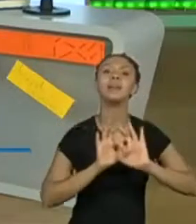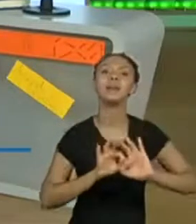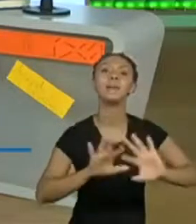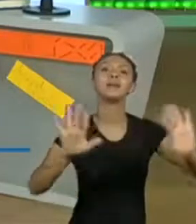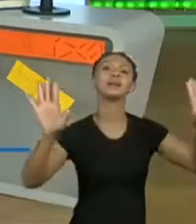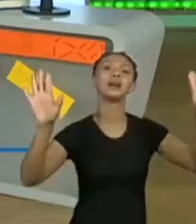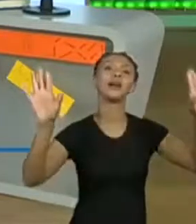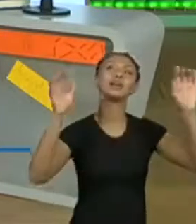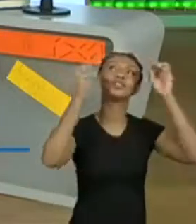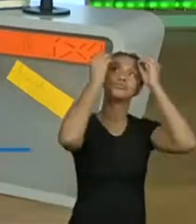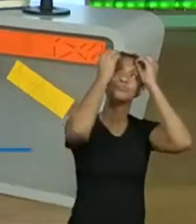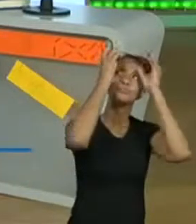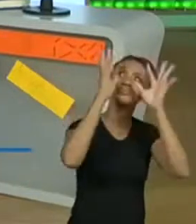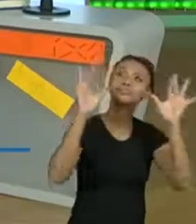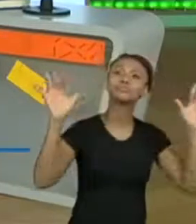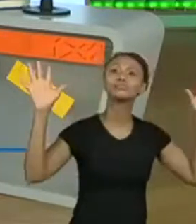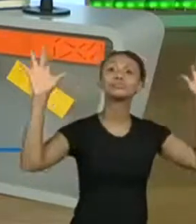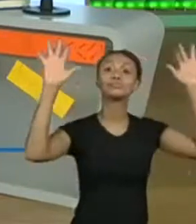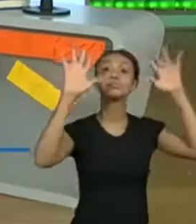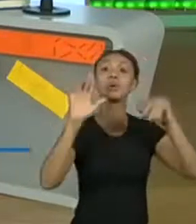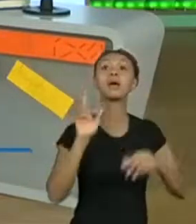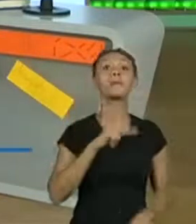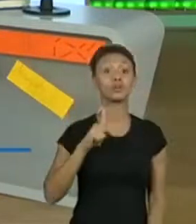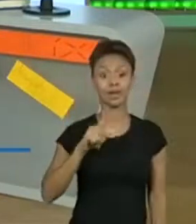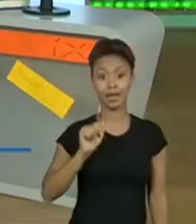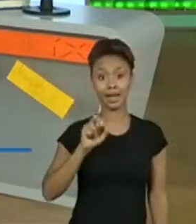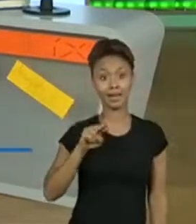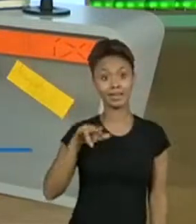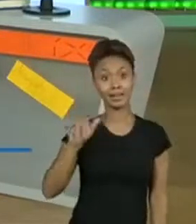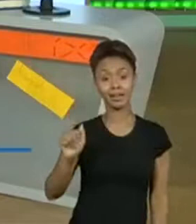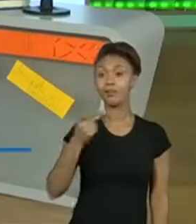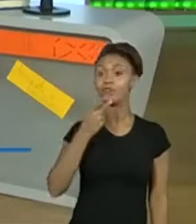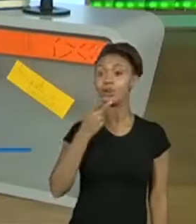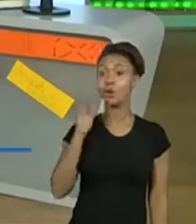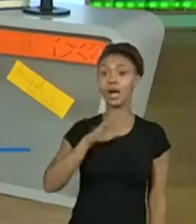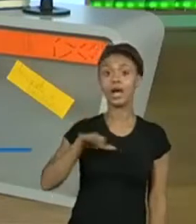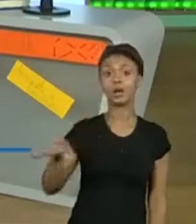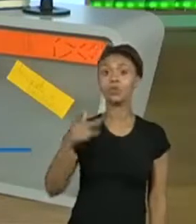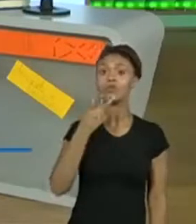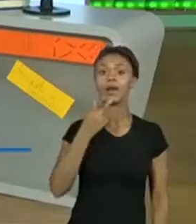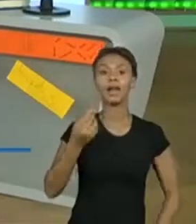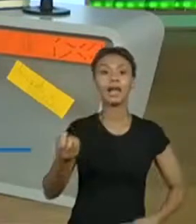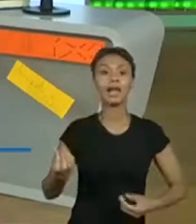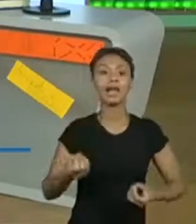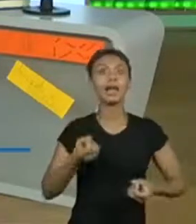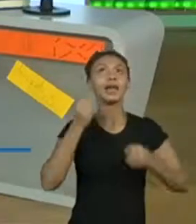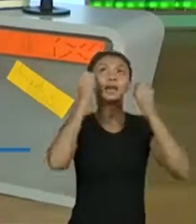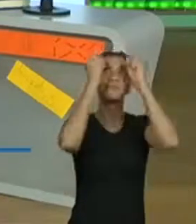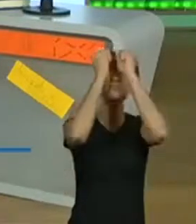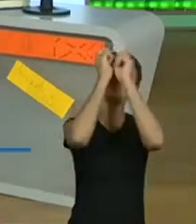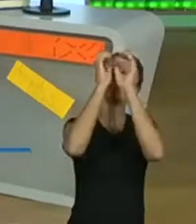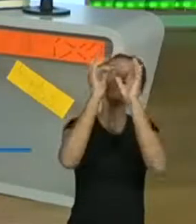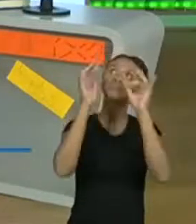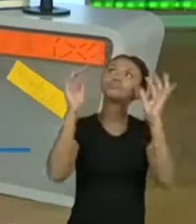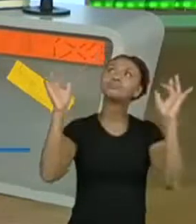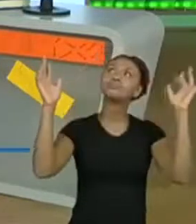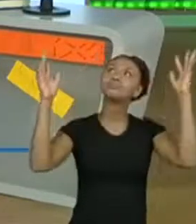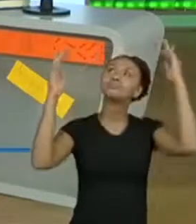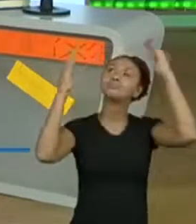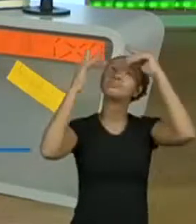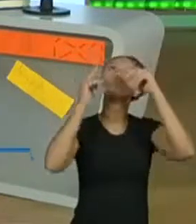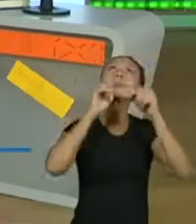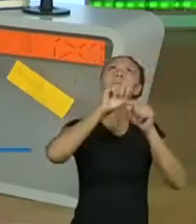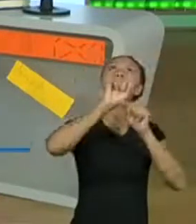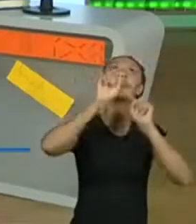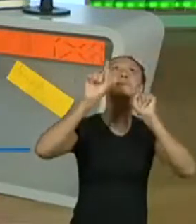Ariane colocou que a turma dela disse que a imaginação viaja na leitura. Escola José Joaquim Cardoso